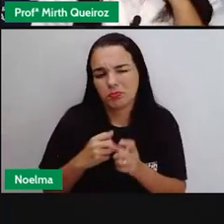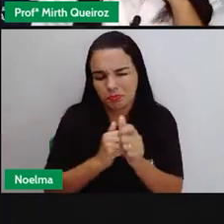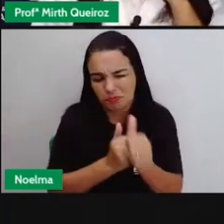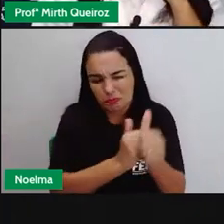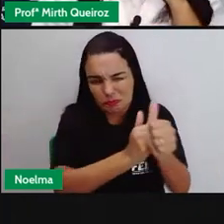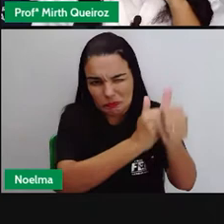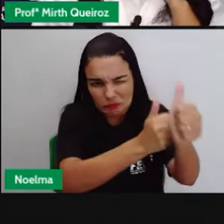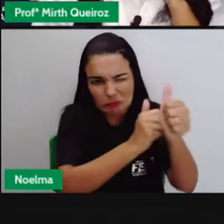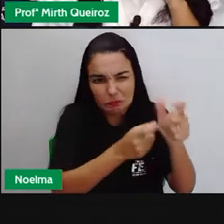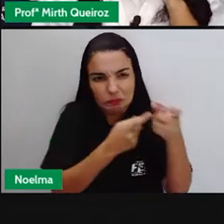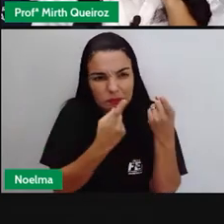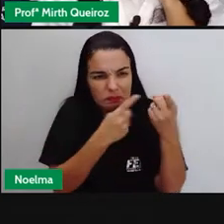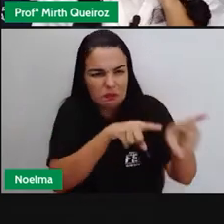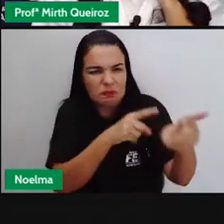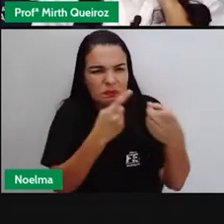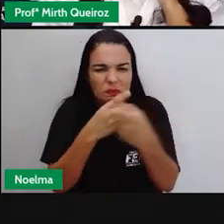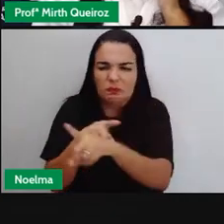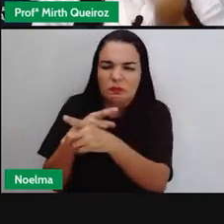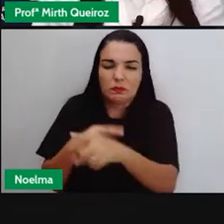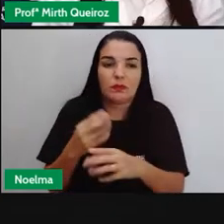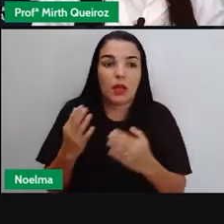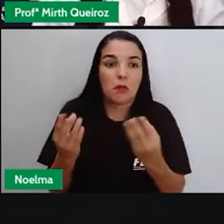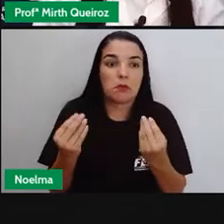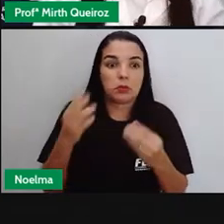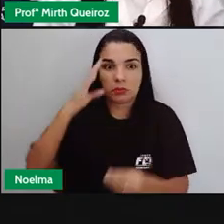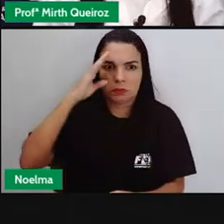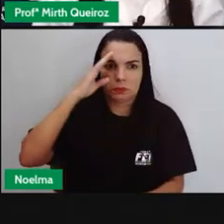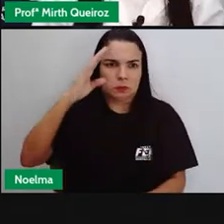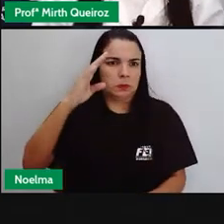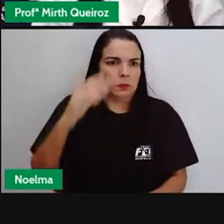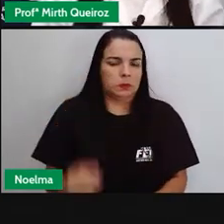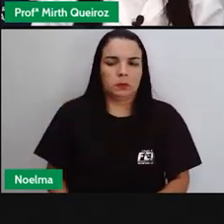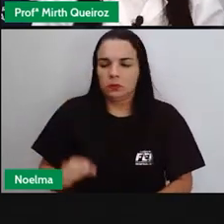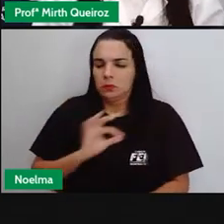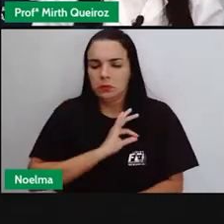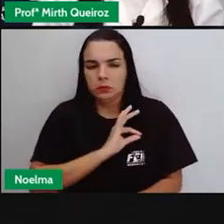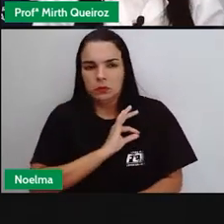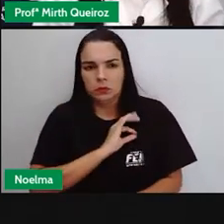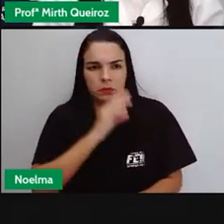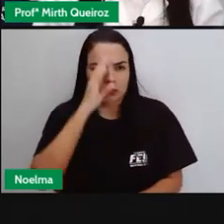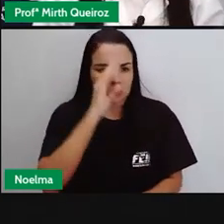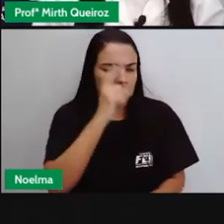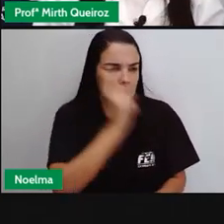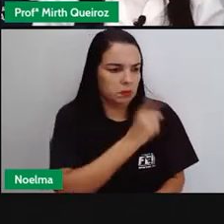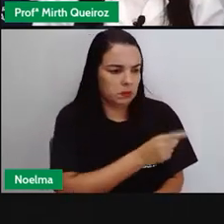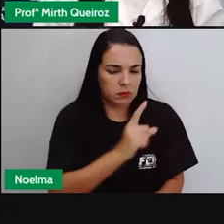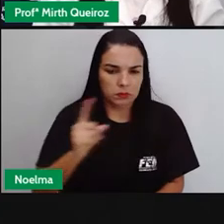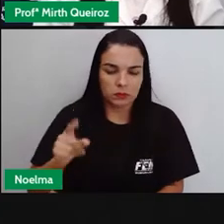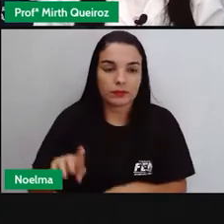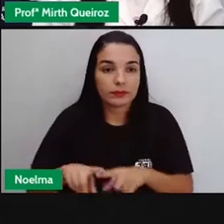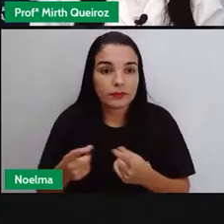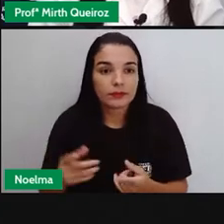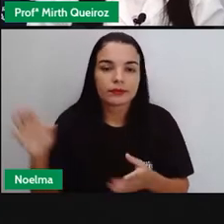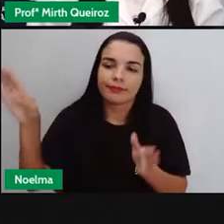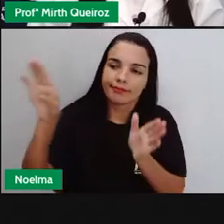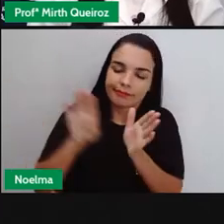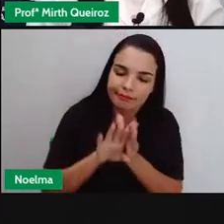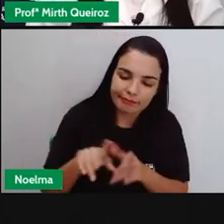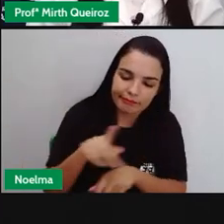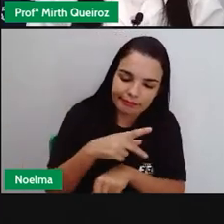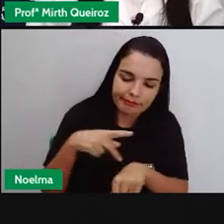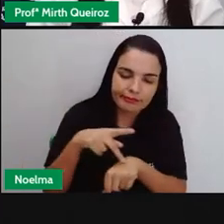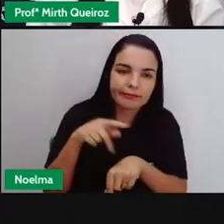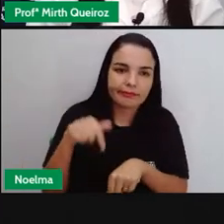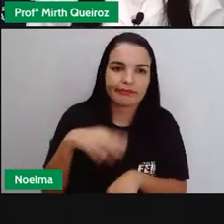autoritários e essas pessoas, para escaparem desses horrores da guerra, vieram aqui para o